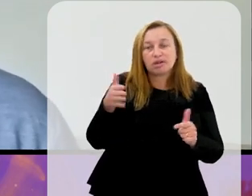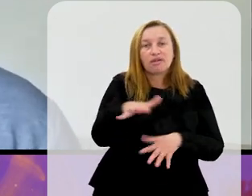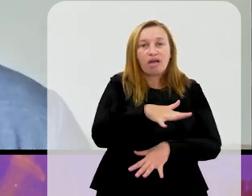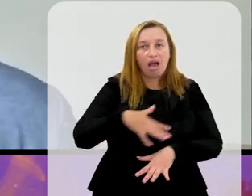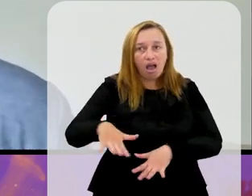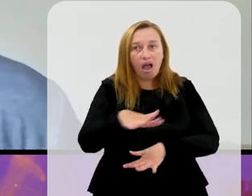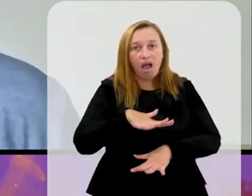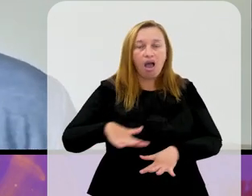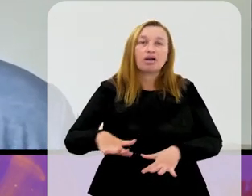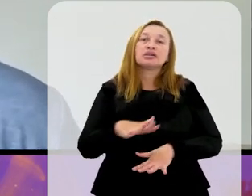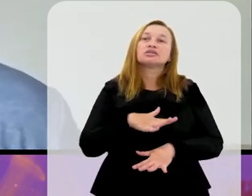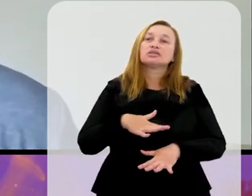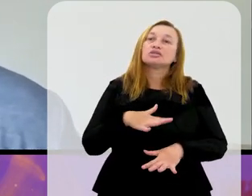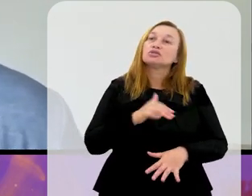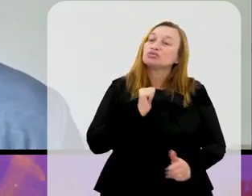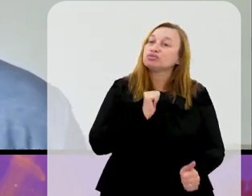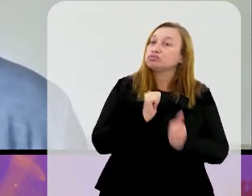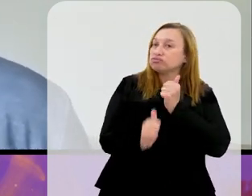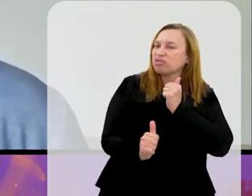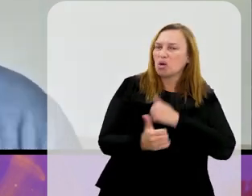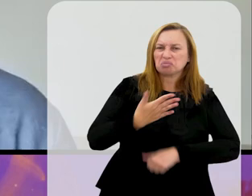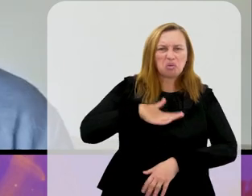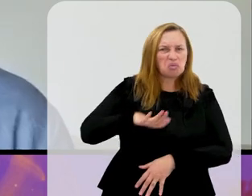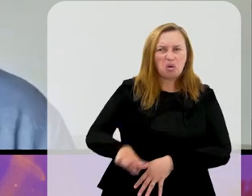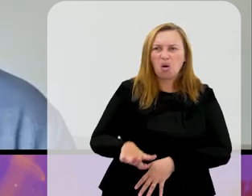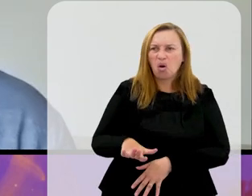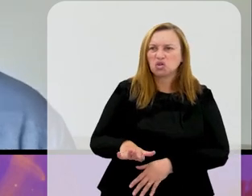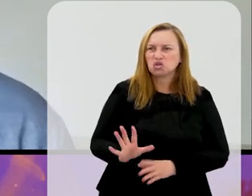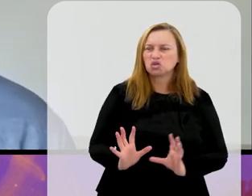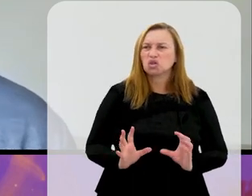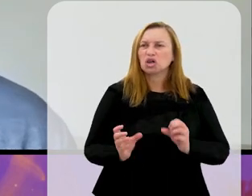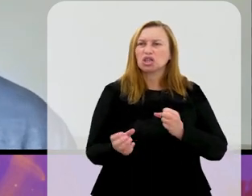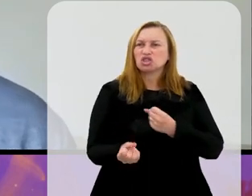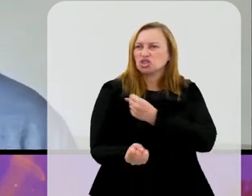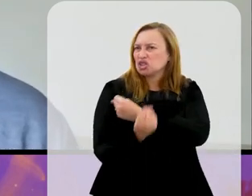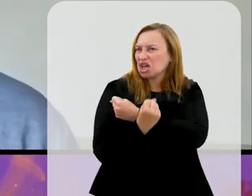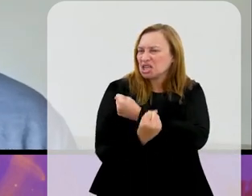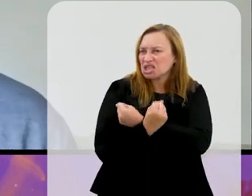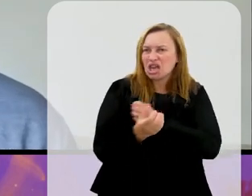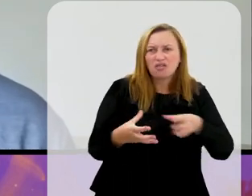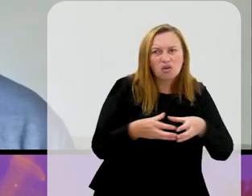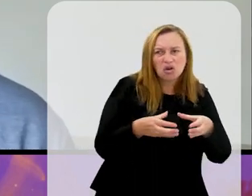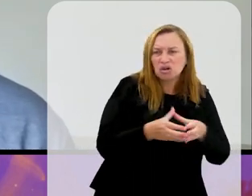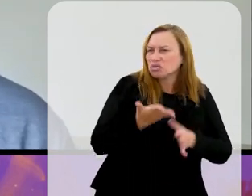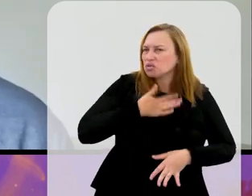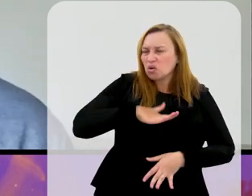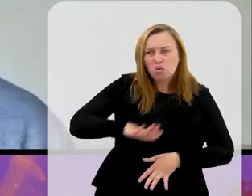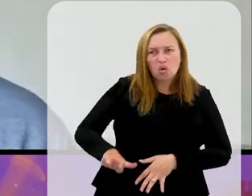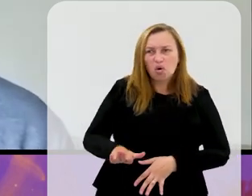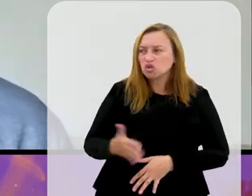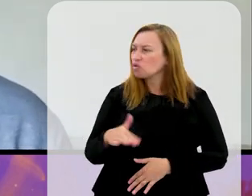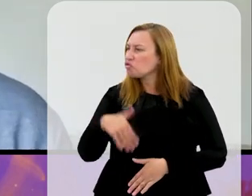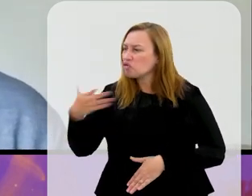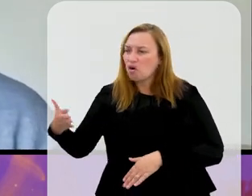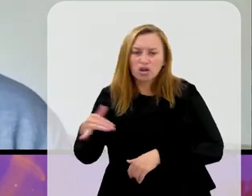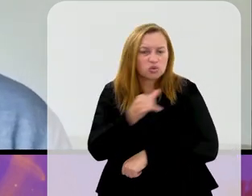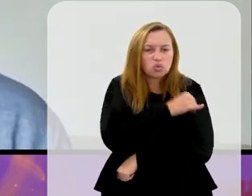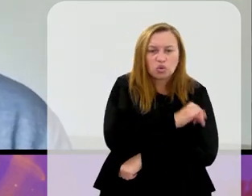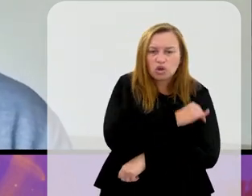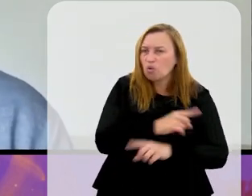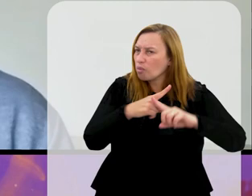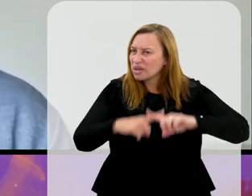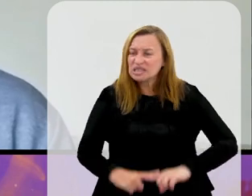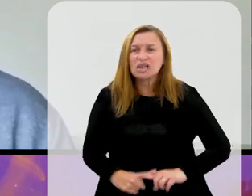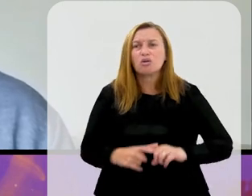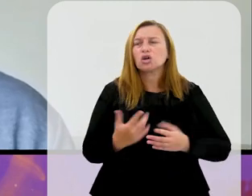âmbito do futebol. Eu não gosto de time em reserva, não gosto de campeonato fora do Rio, não